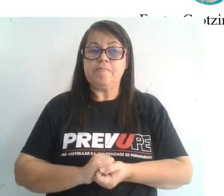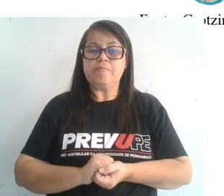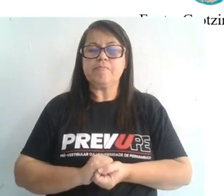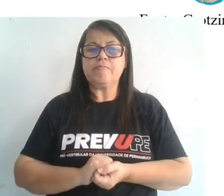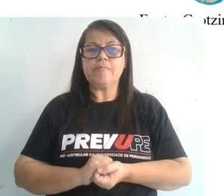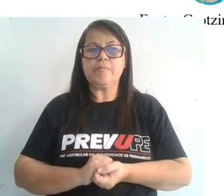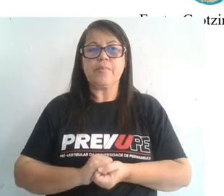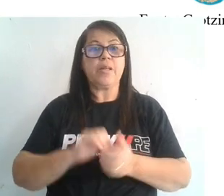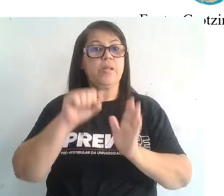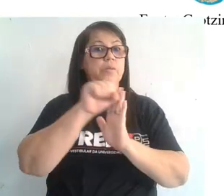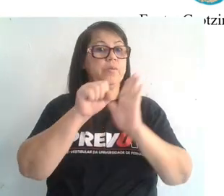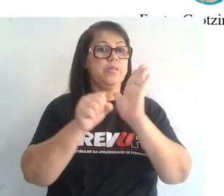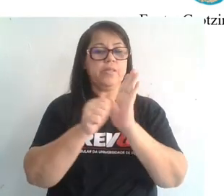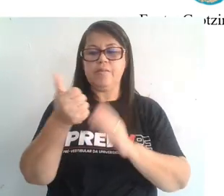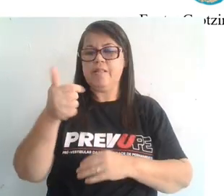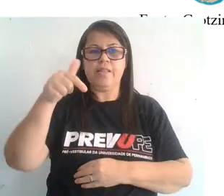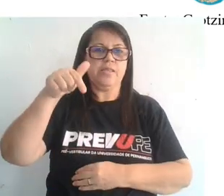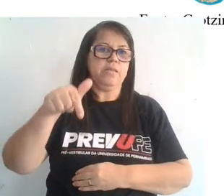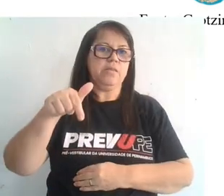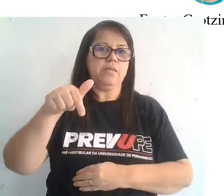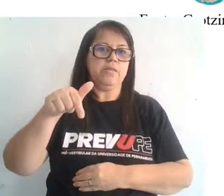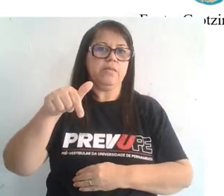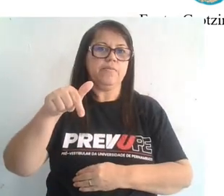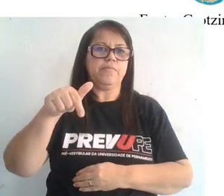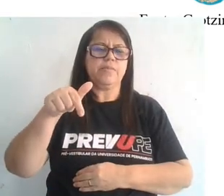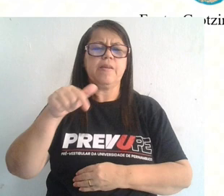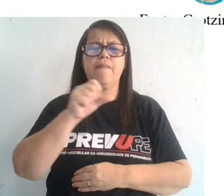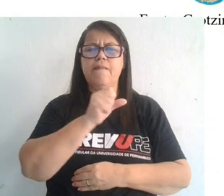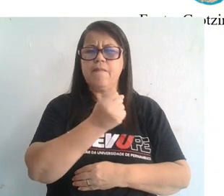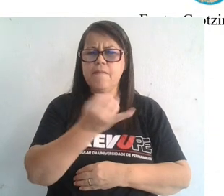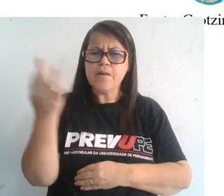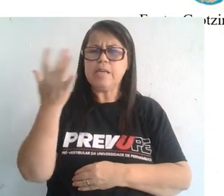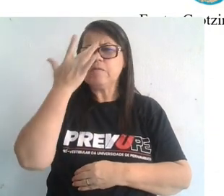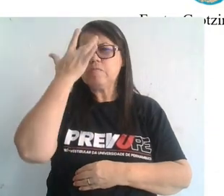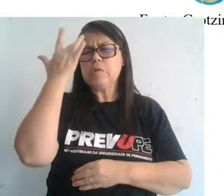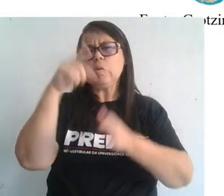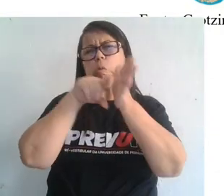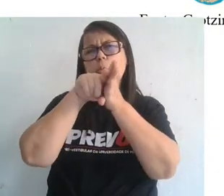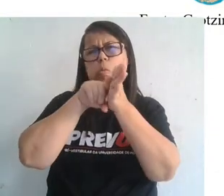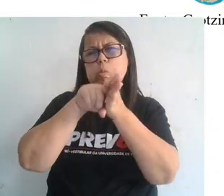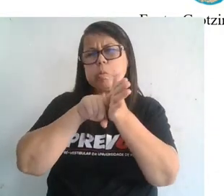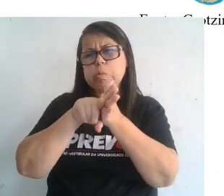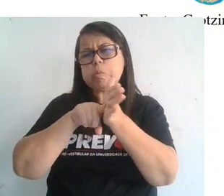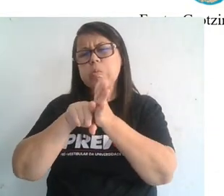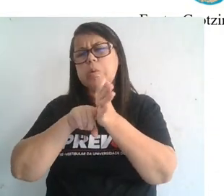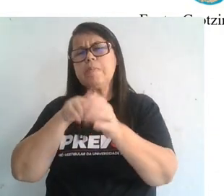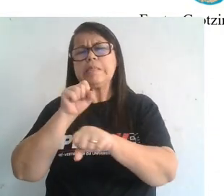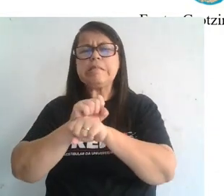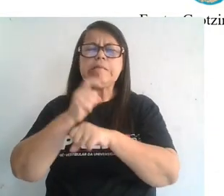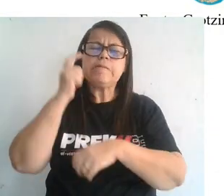no século XVII, muitos pesquisadores começaram a se questionar